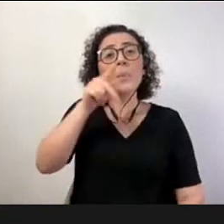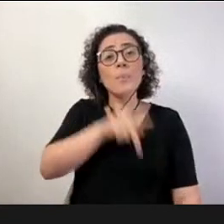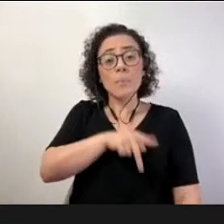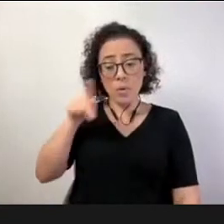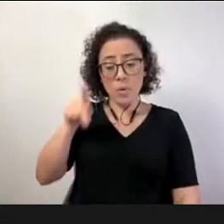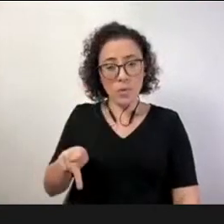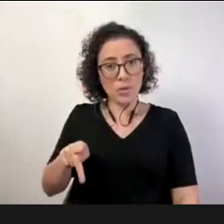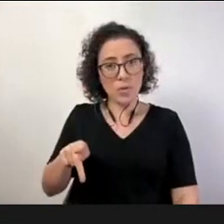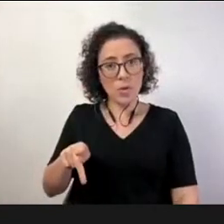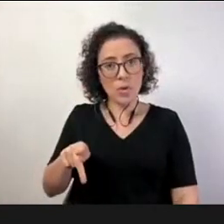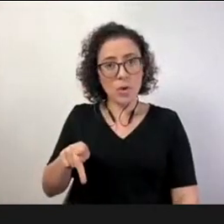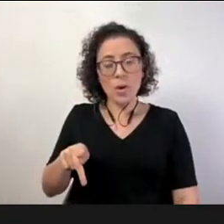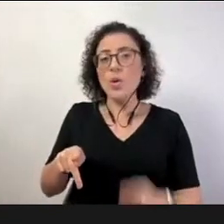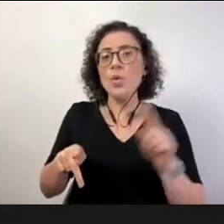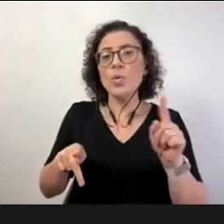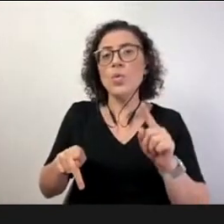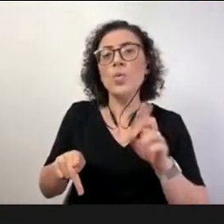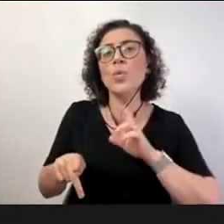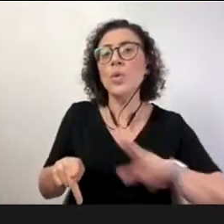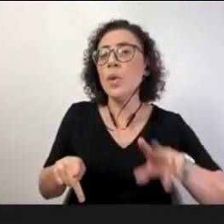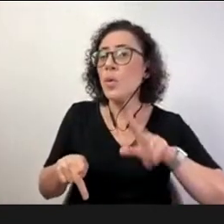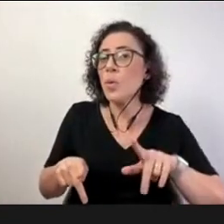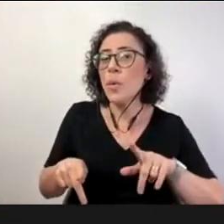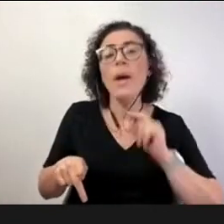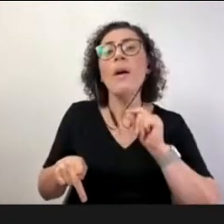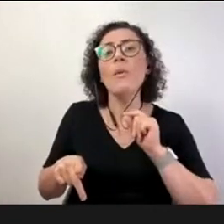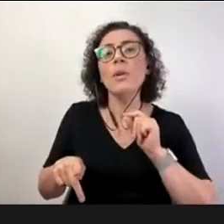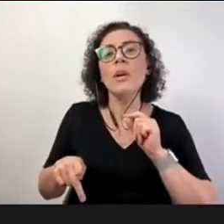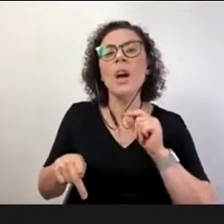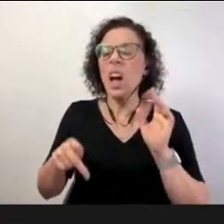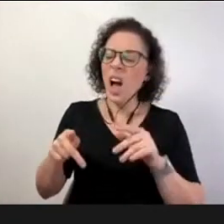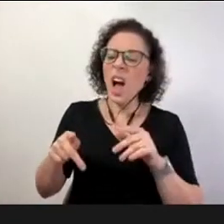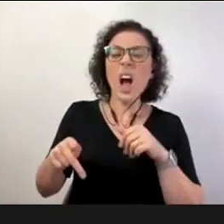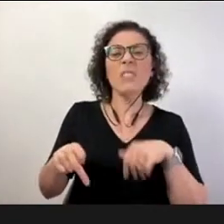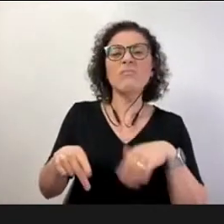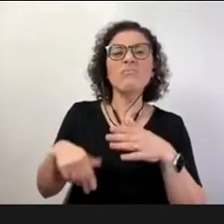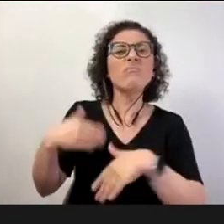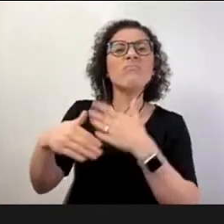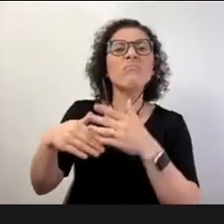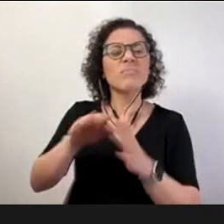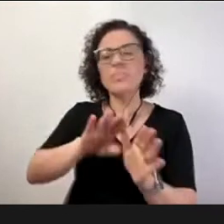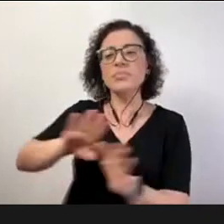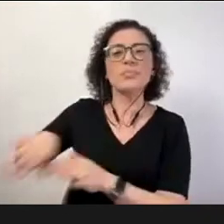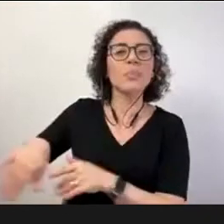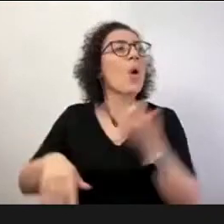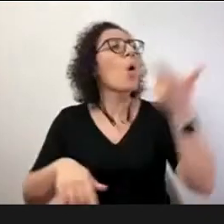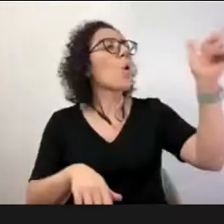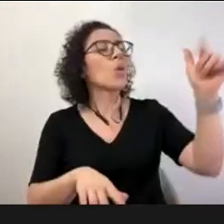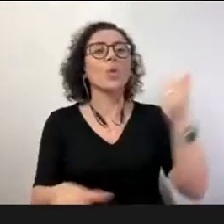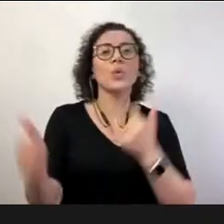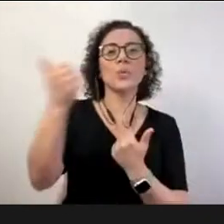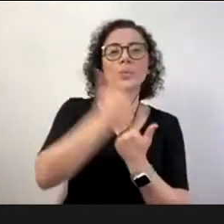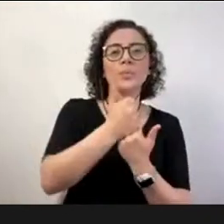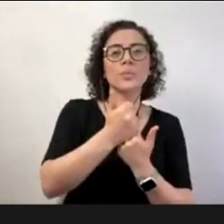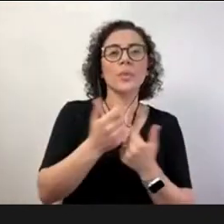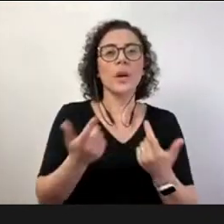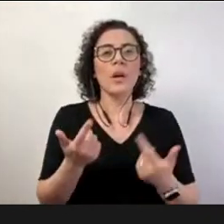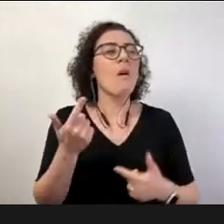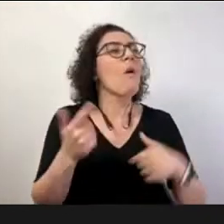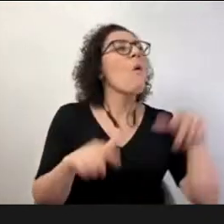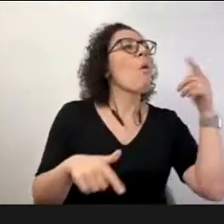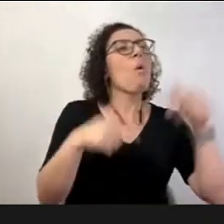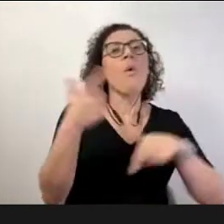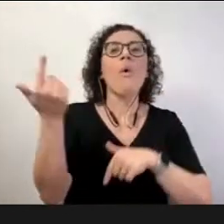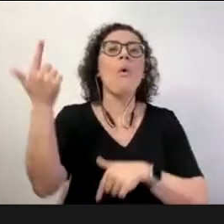descartável na educação isto parece óbvio não é? parece óbvio mas nós estamos sempre a tropeçar